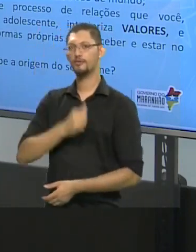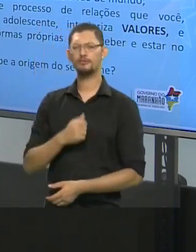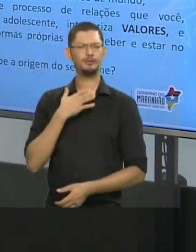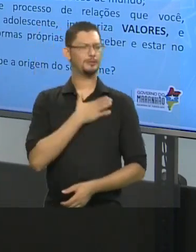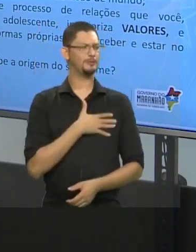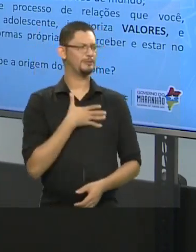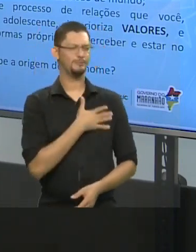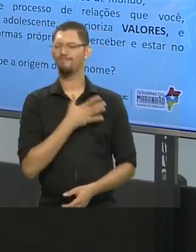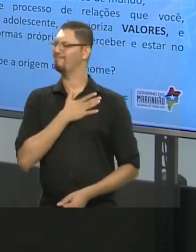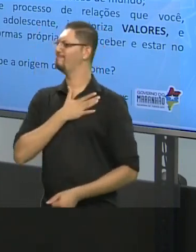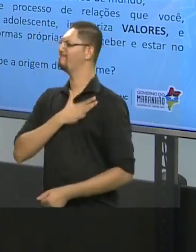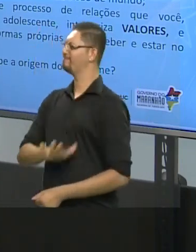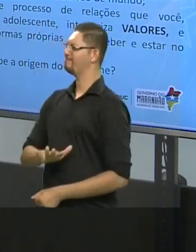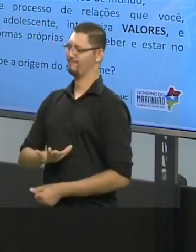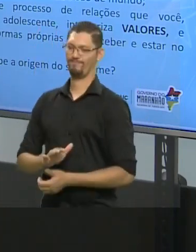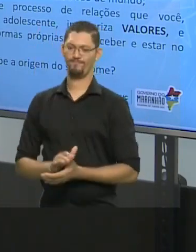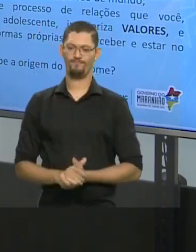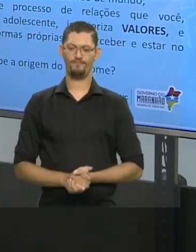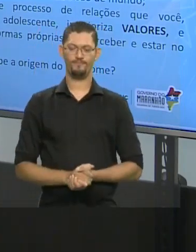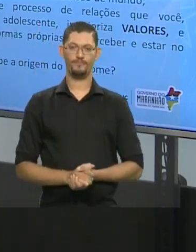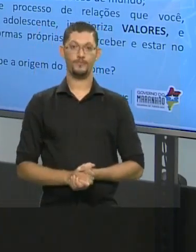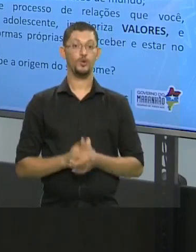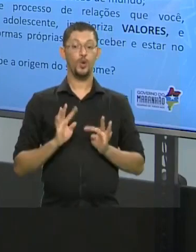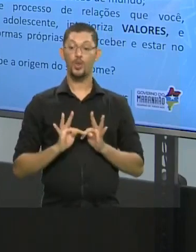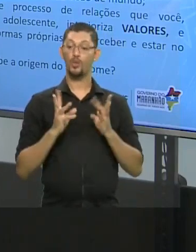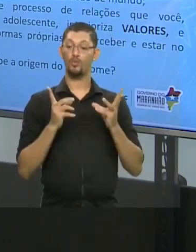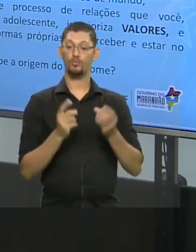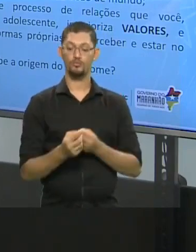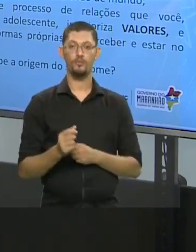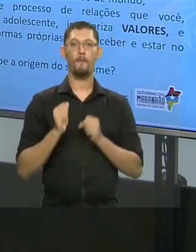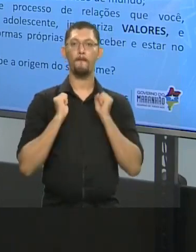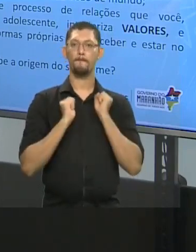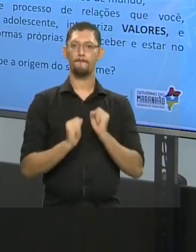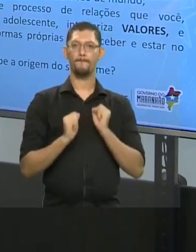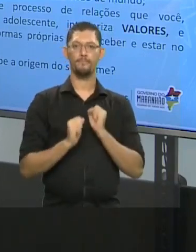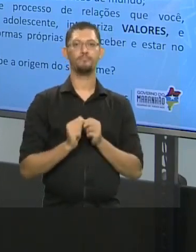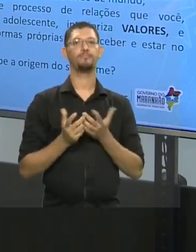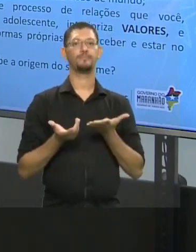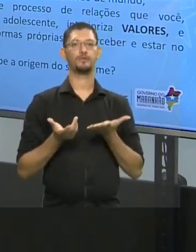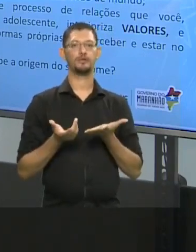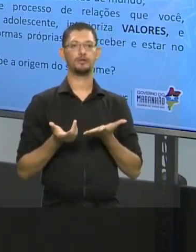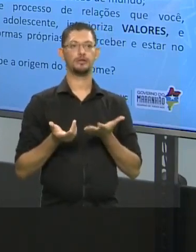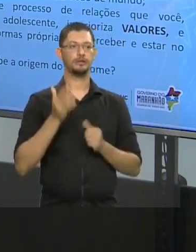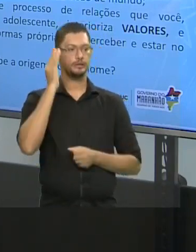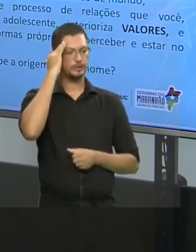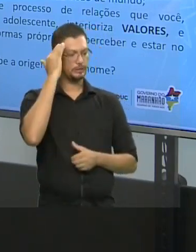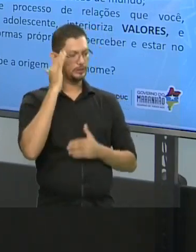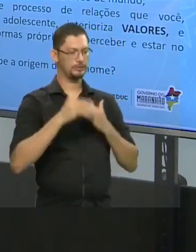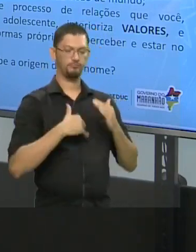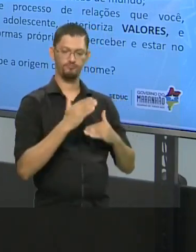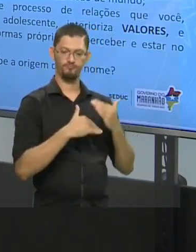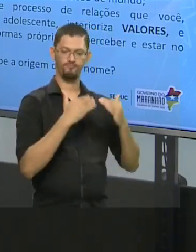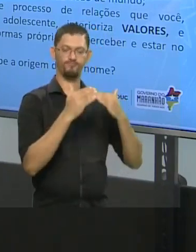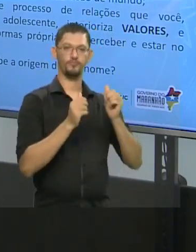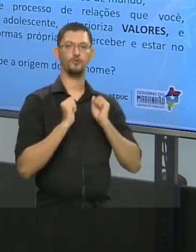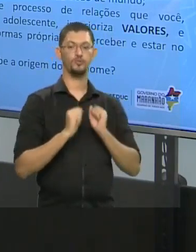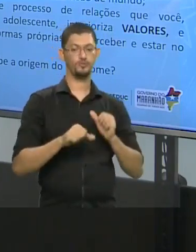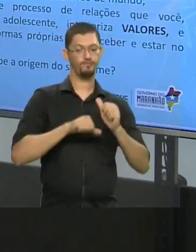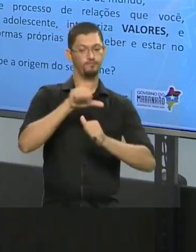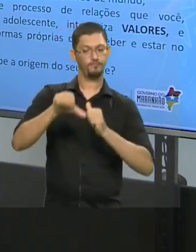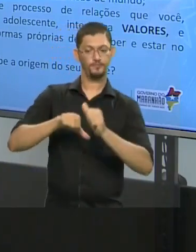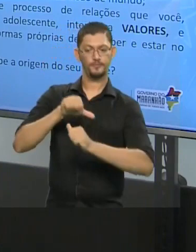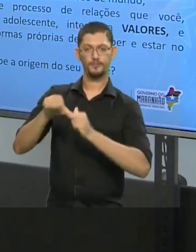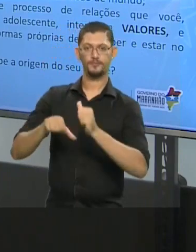eu gosto ou eu não gosto. E tudo isso a gente pode trabalhar, pode desenvolver e pode mudar,